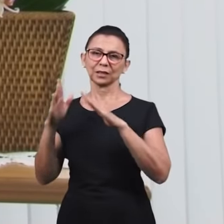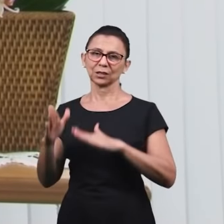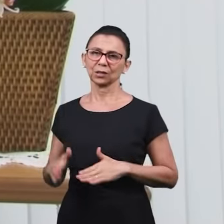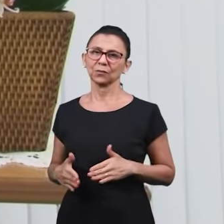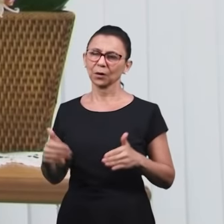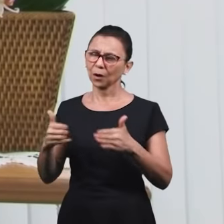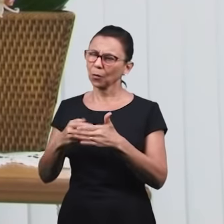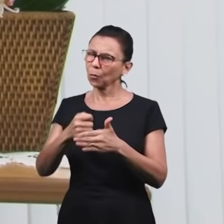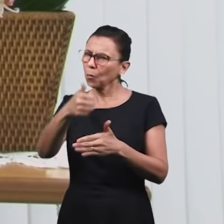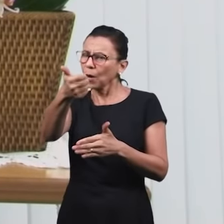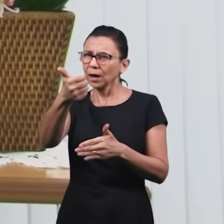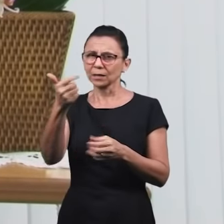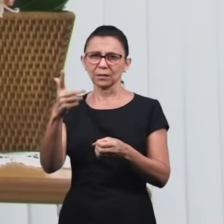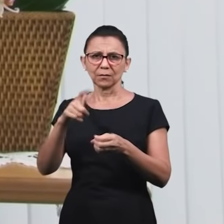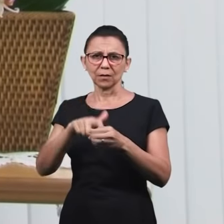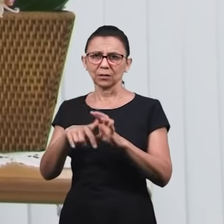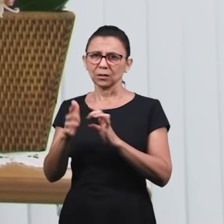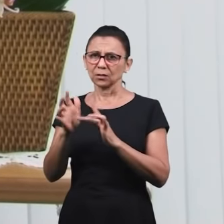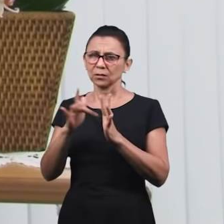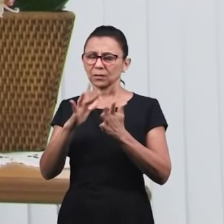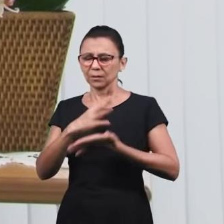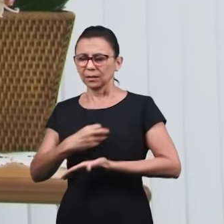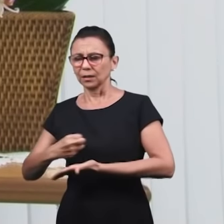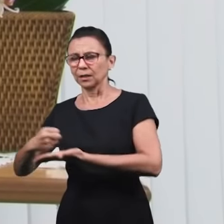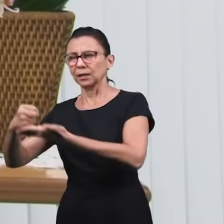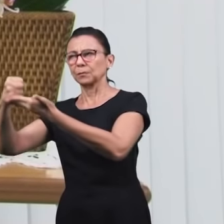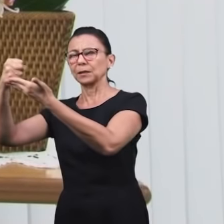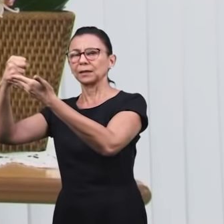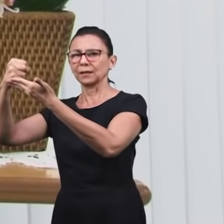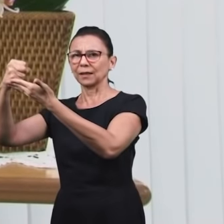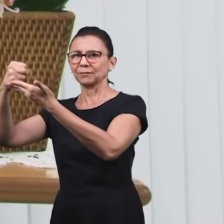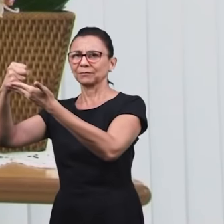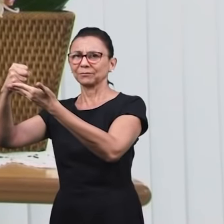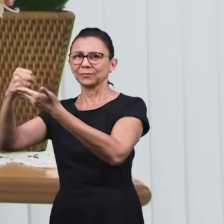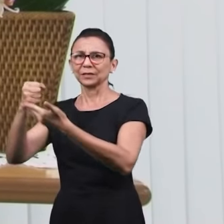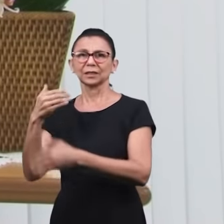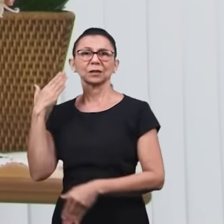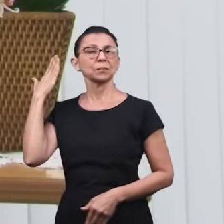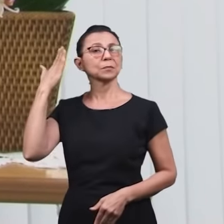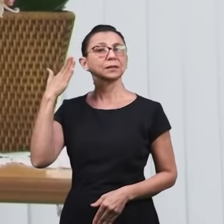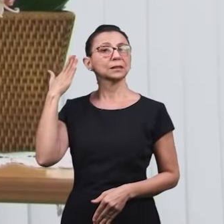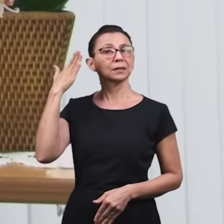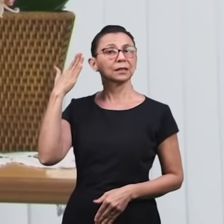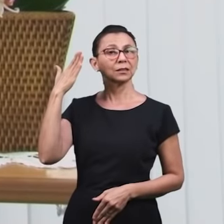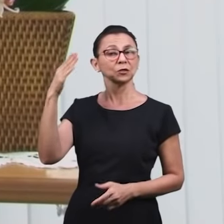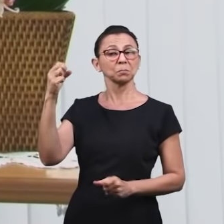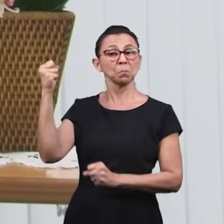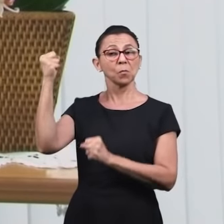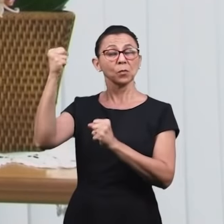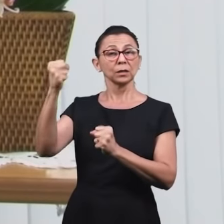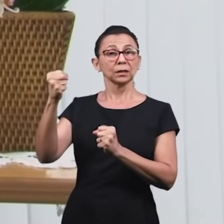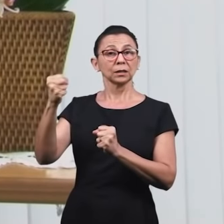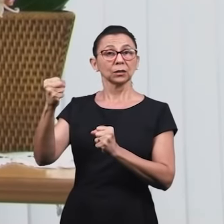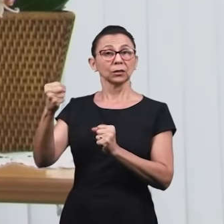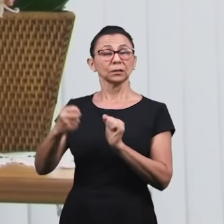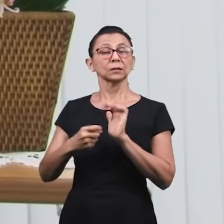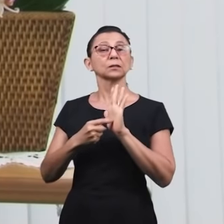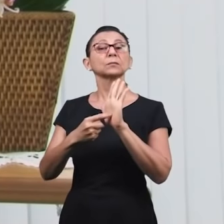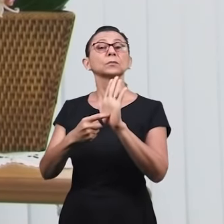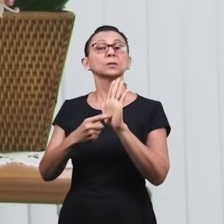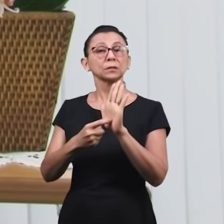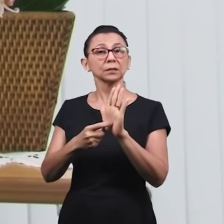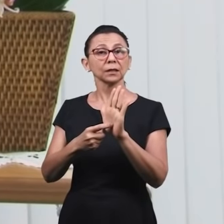saindo, a igreja está de partida deste mundo, com esta outra grande mensagem, grande e